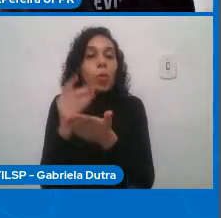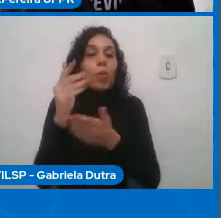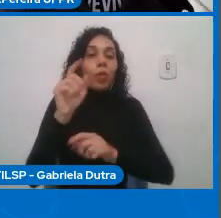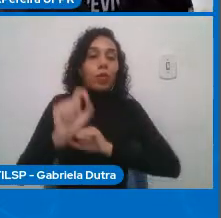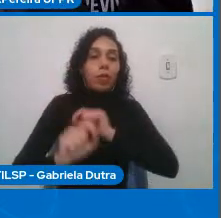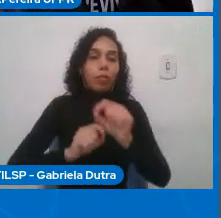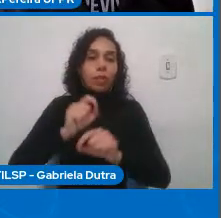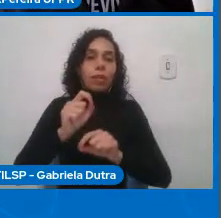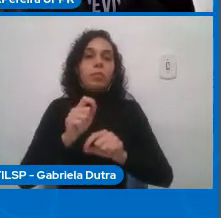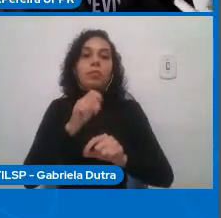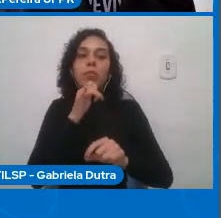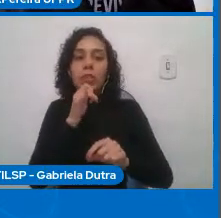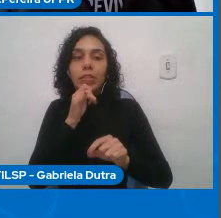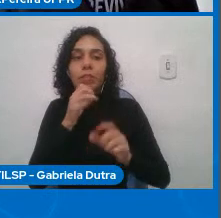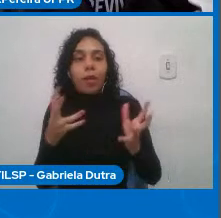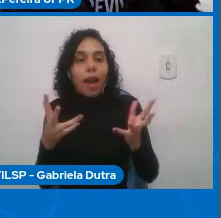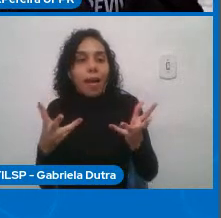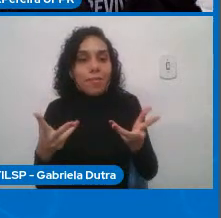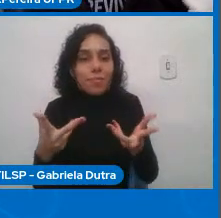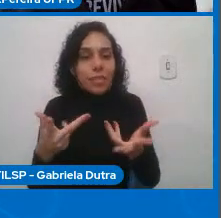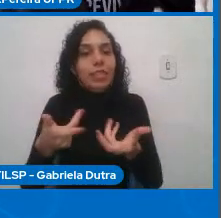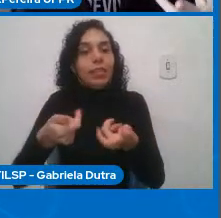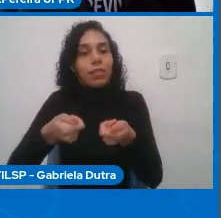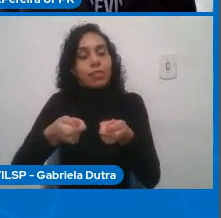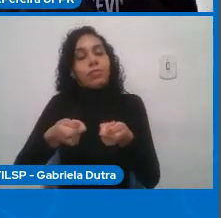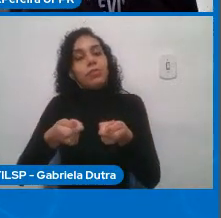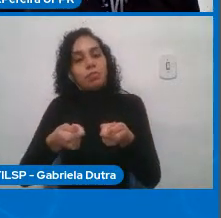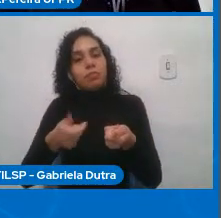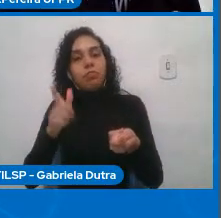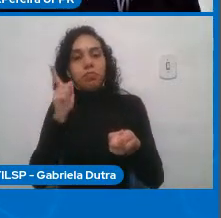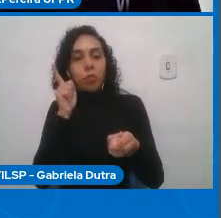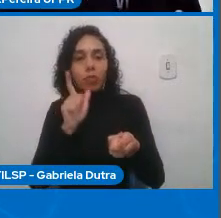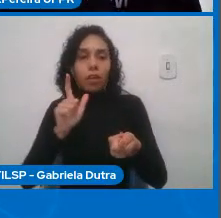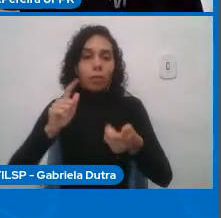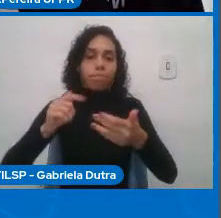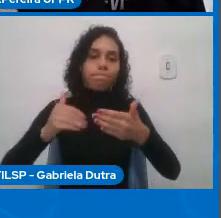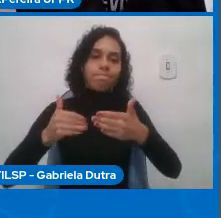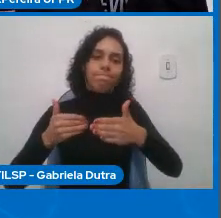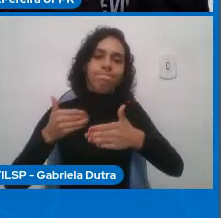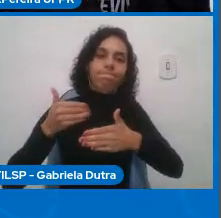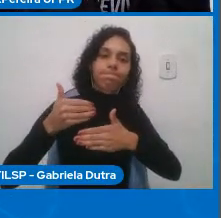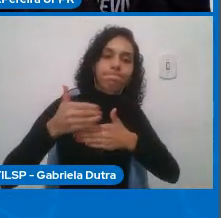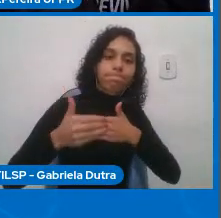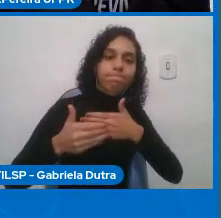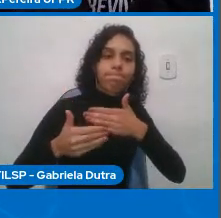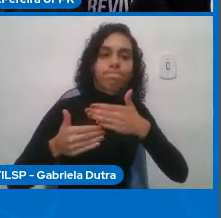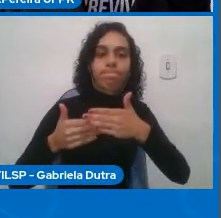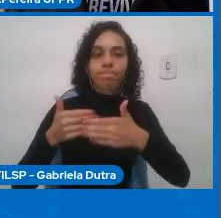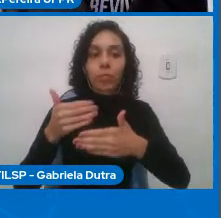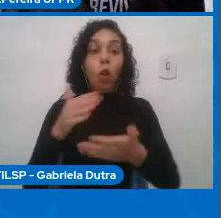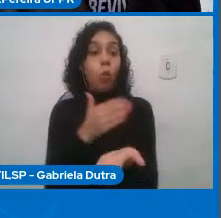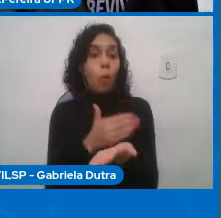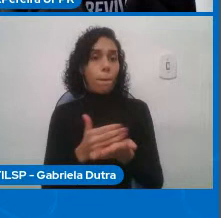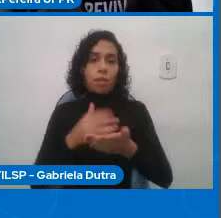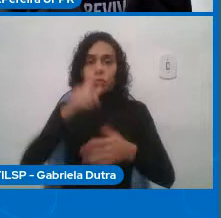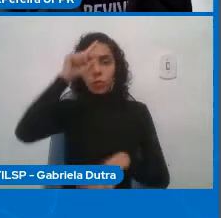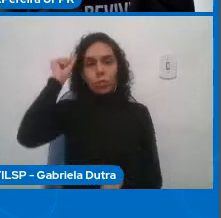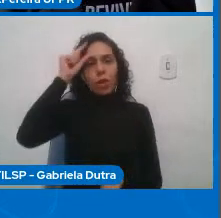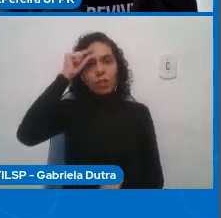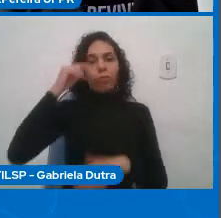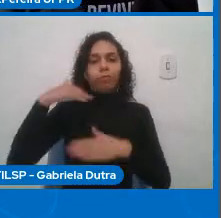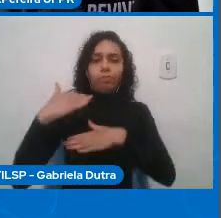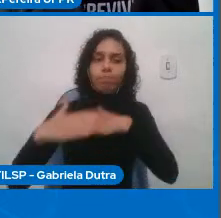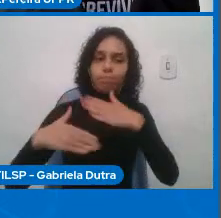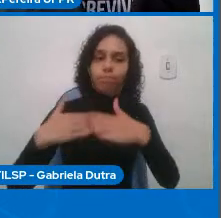consideramos essenciais para serem exercitadas desde o início da graduação e que depois serão úteis também para a vida profissional dessas